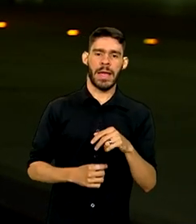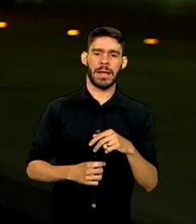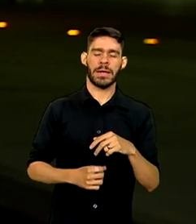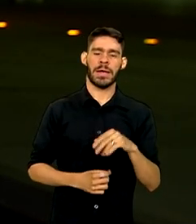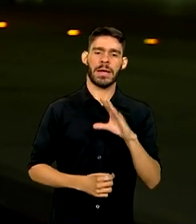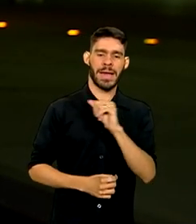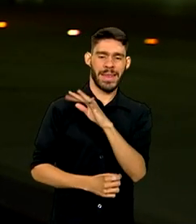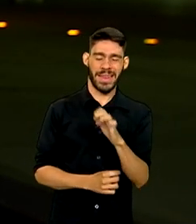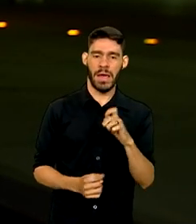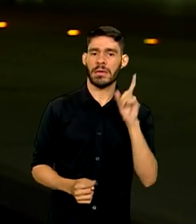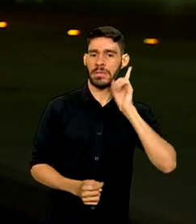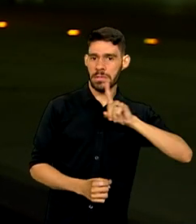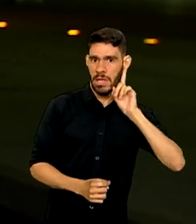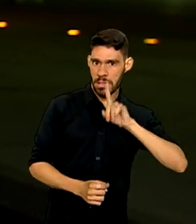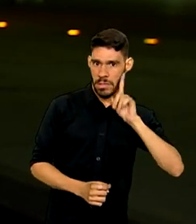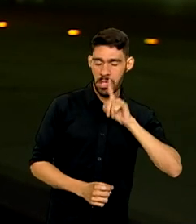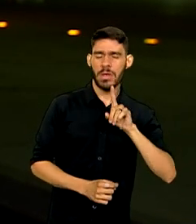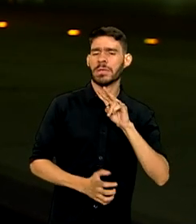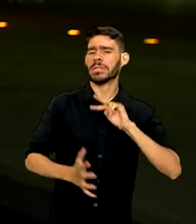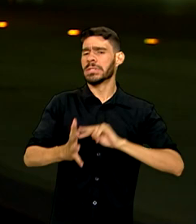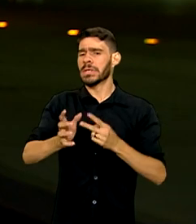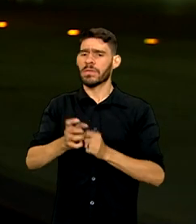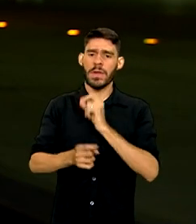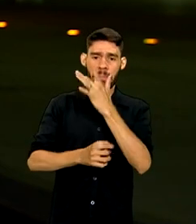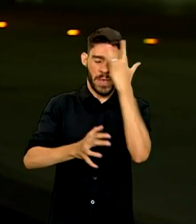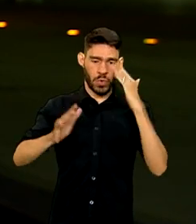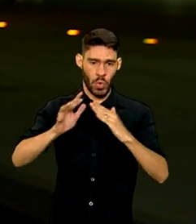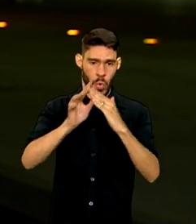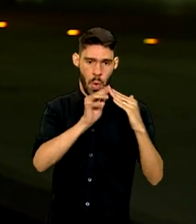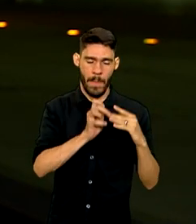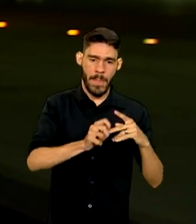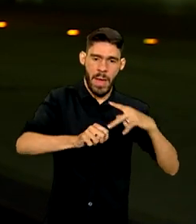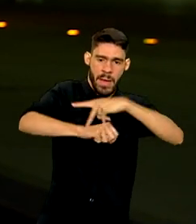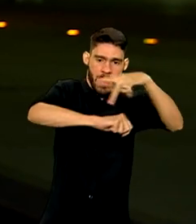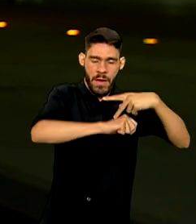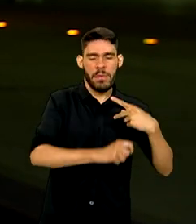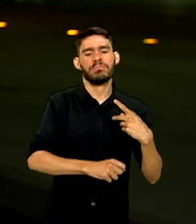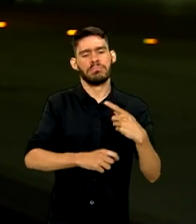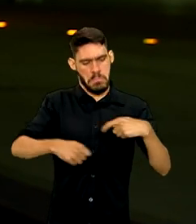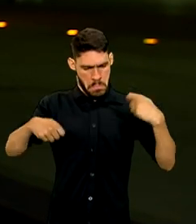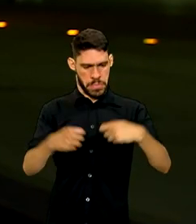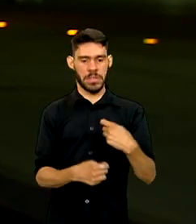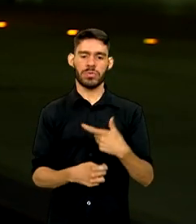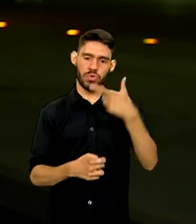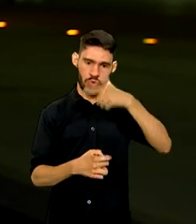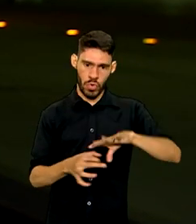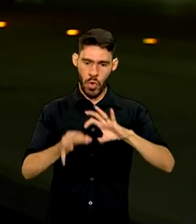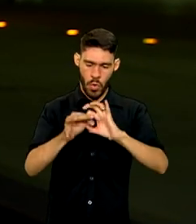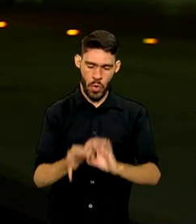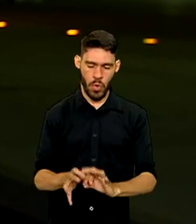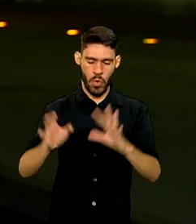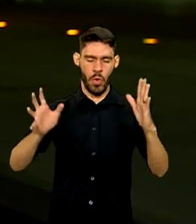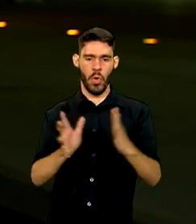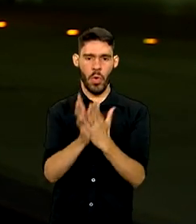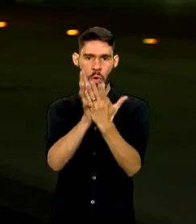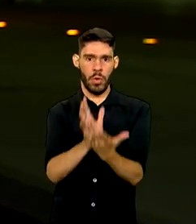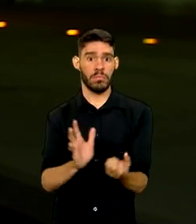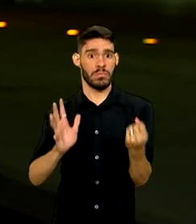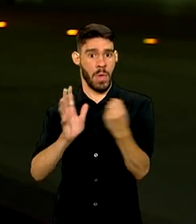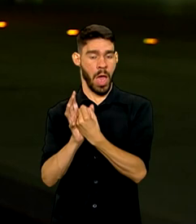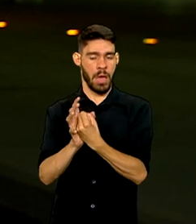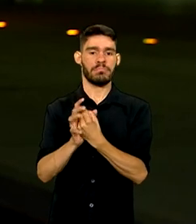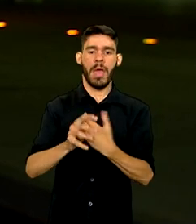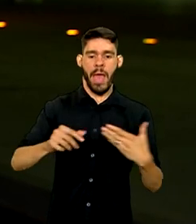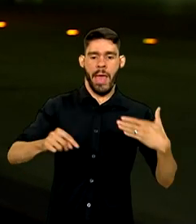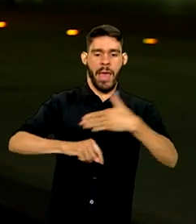dos Estados Unidos. Ou seja, os moradores desses países voltam a precisar da autorização do passaporte para